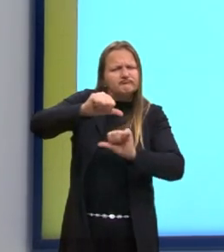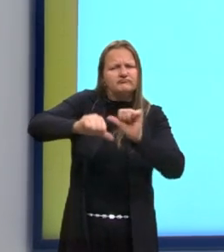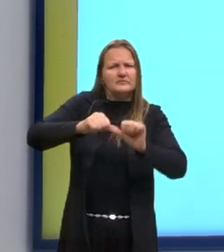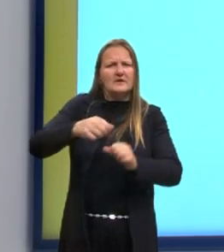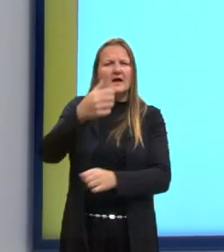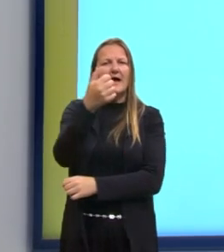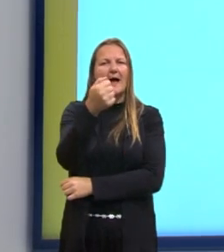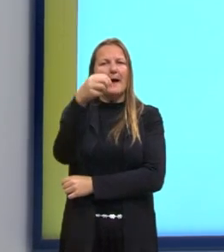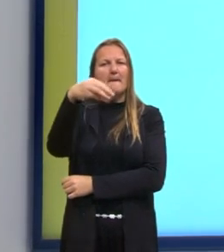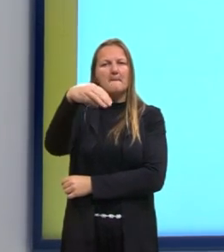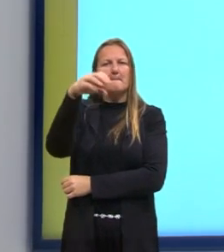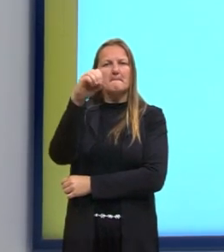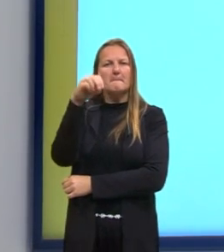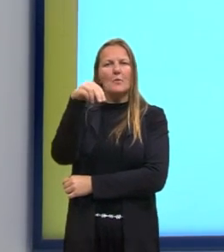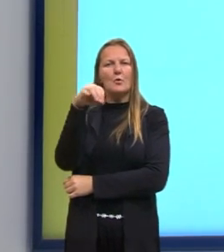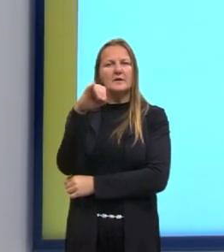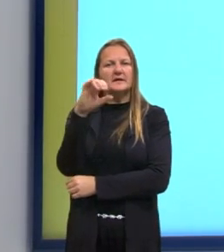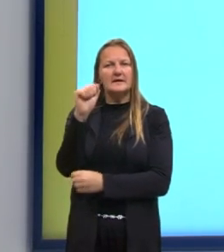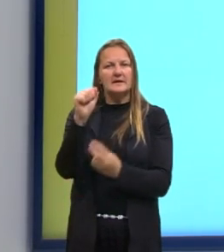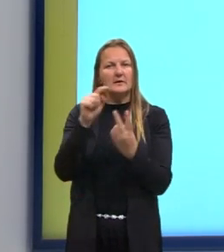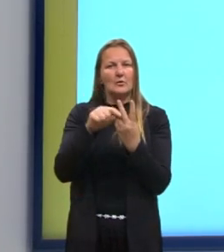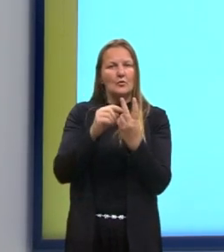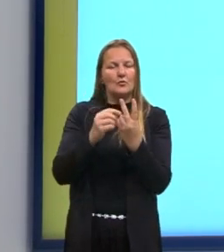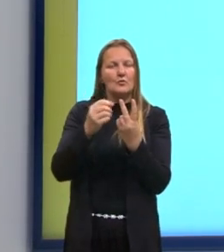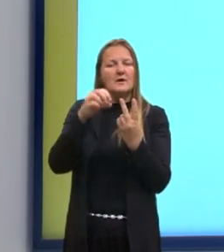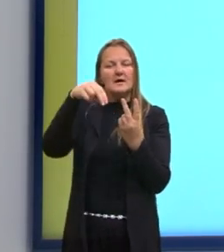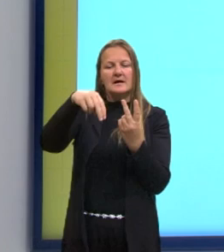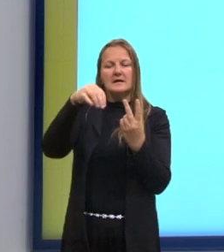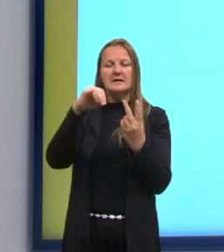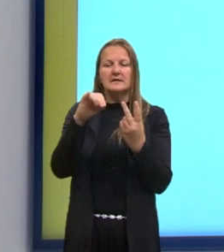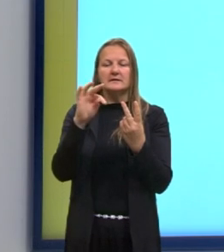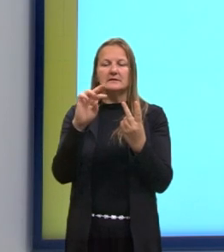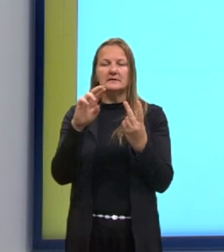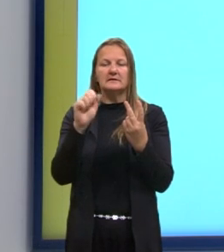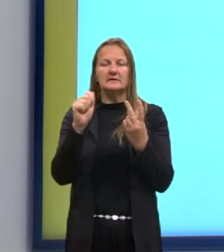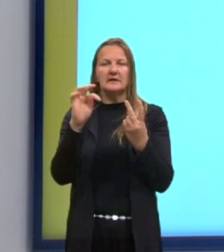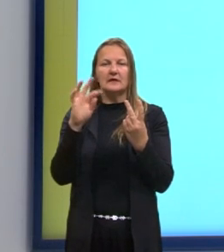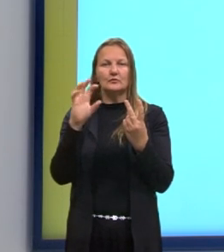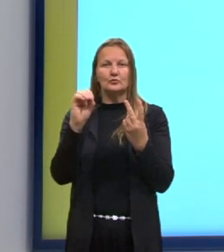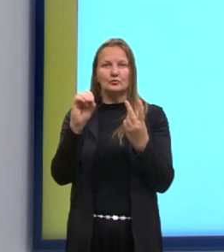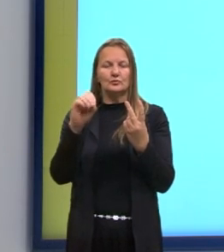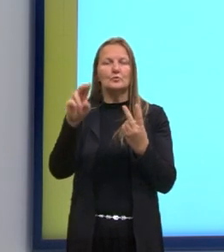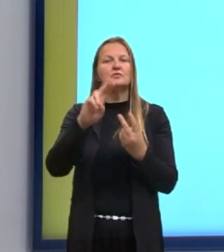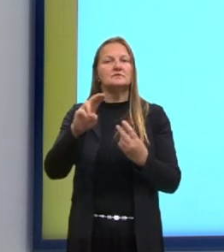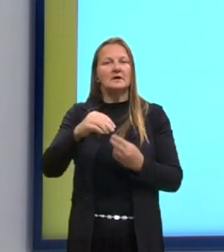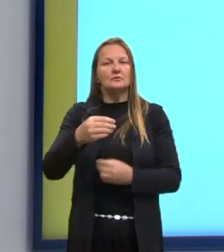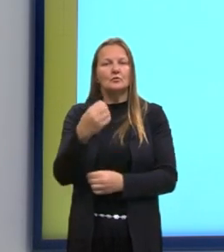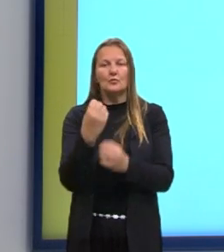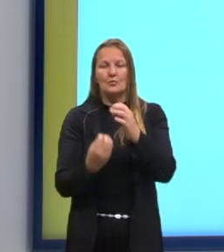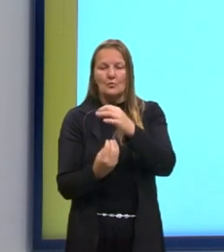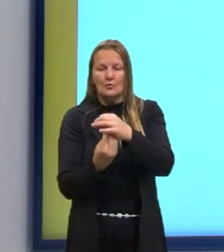amônia e nitrato. Utilizadas pelos vegetais, pelas plantas.